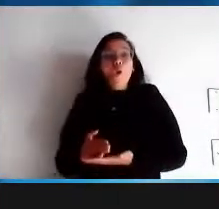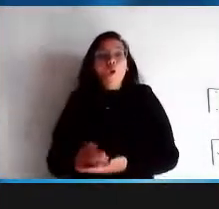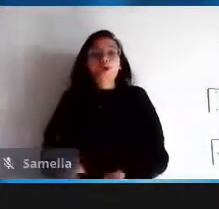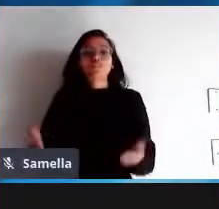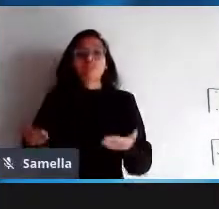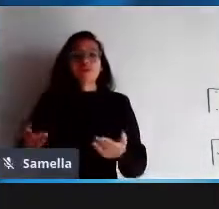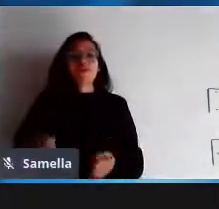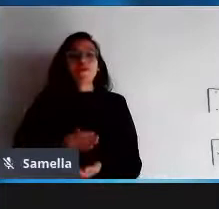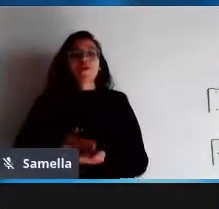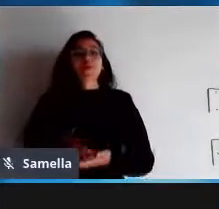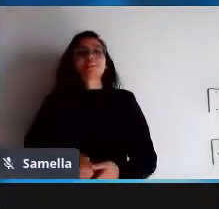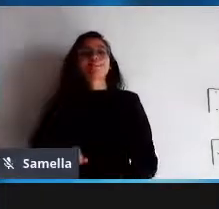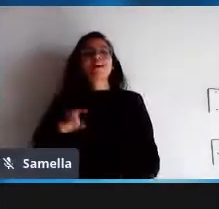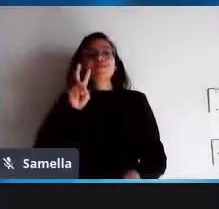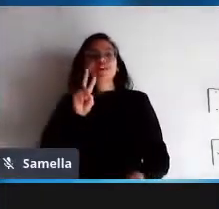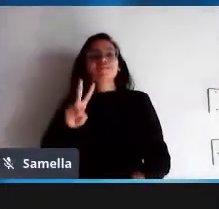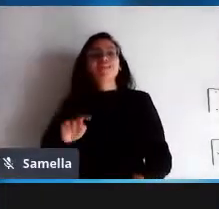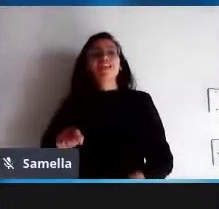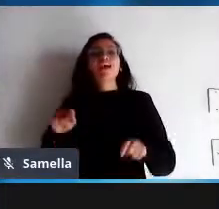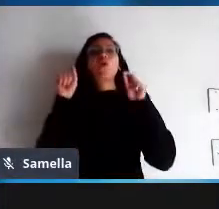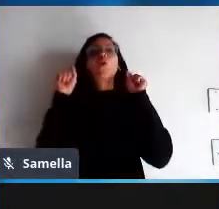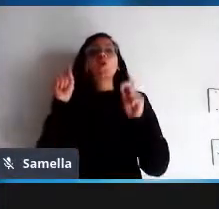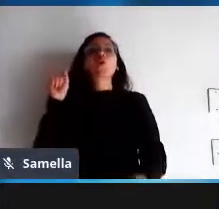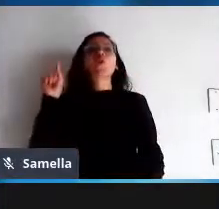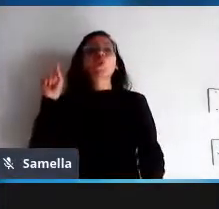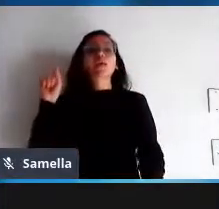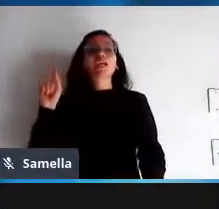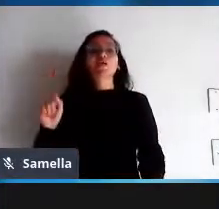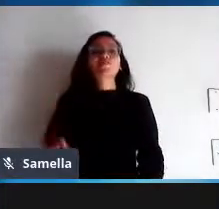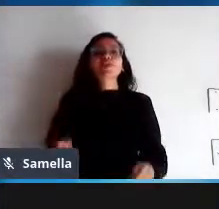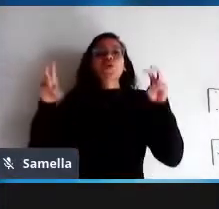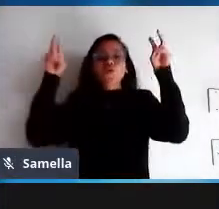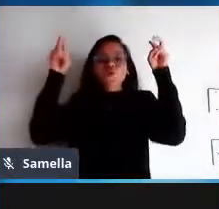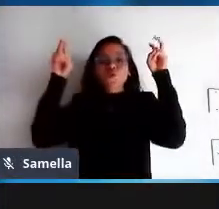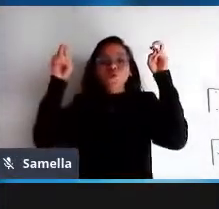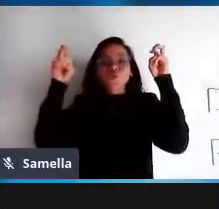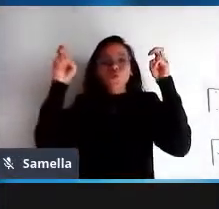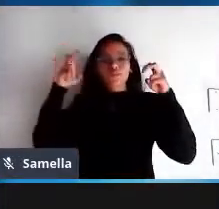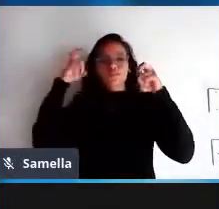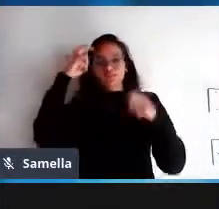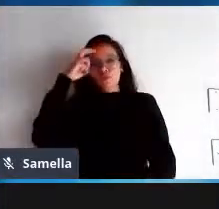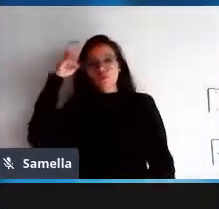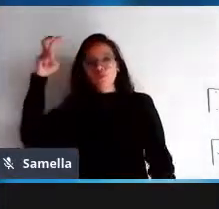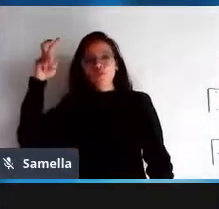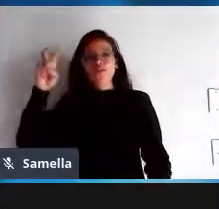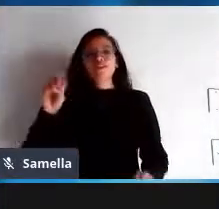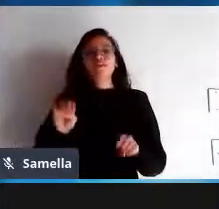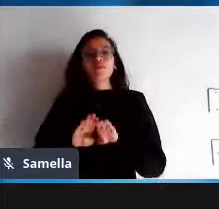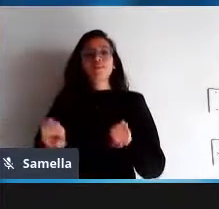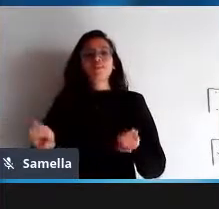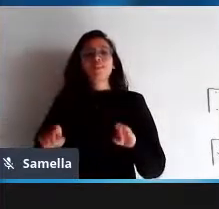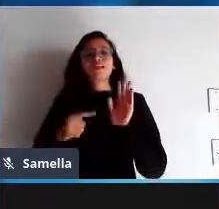sobre o papel das comunidades na cultura de software livre tá deixa eu avançar o slide